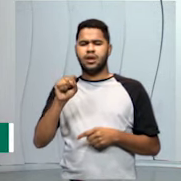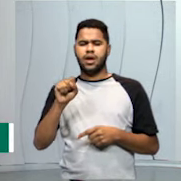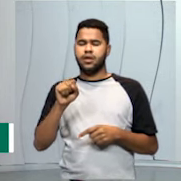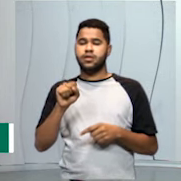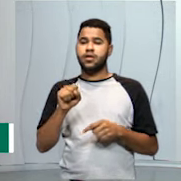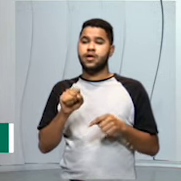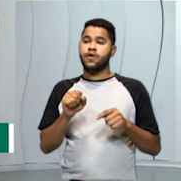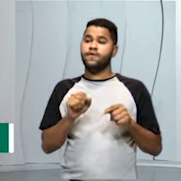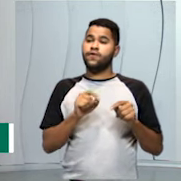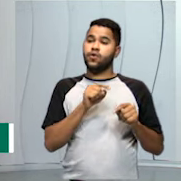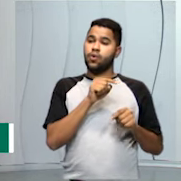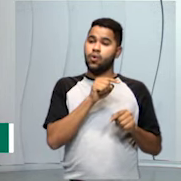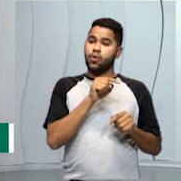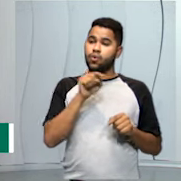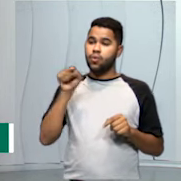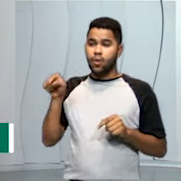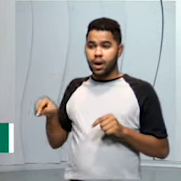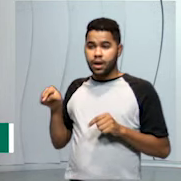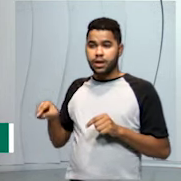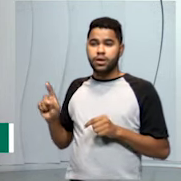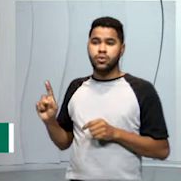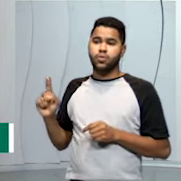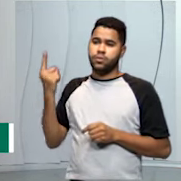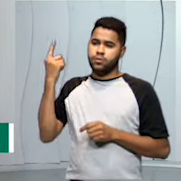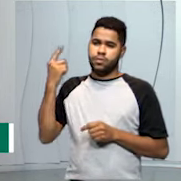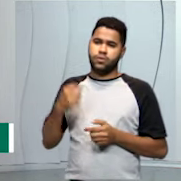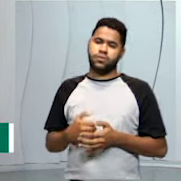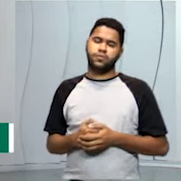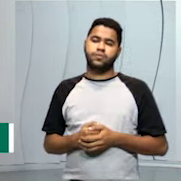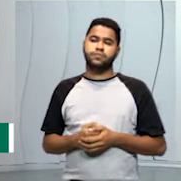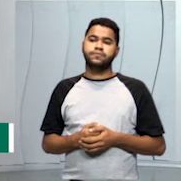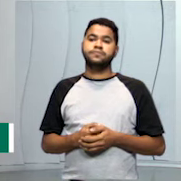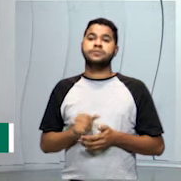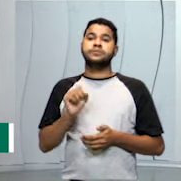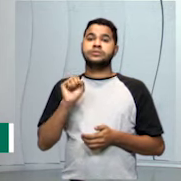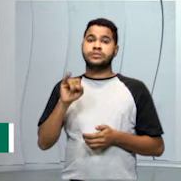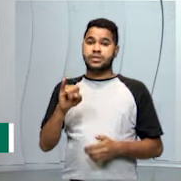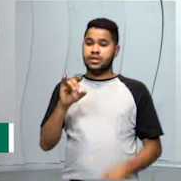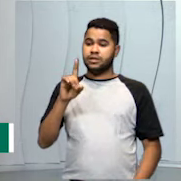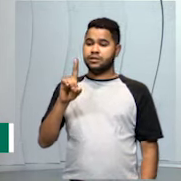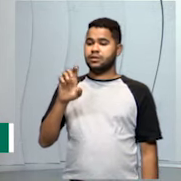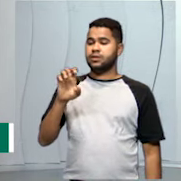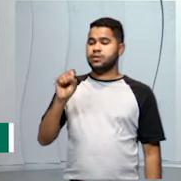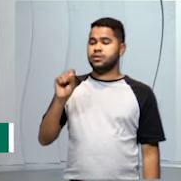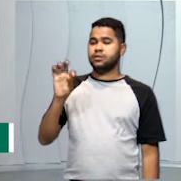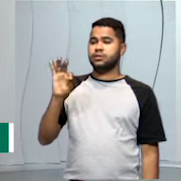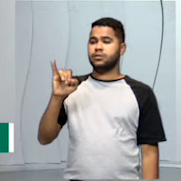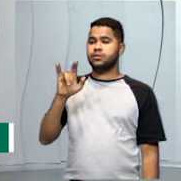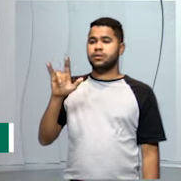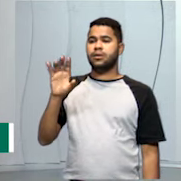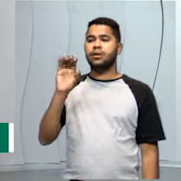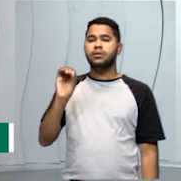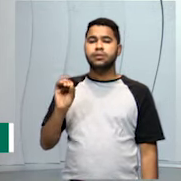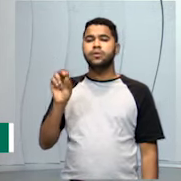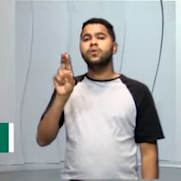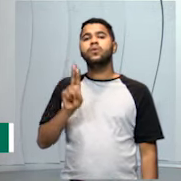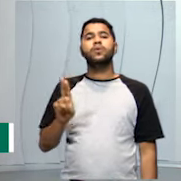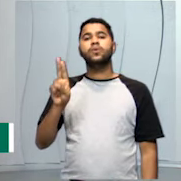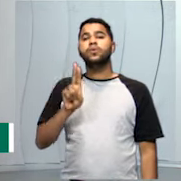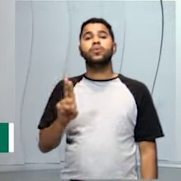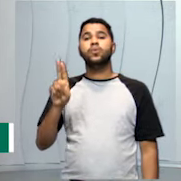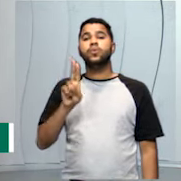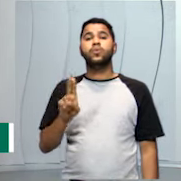ficou para trás no primeiro recipiente. Quando é feita a destilação, é usado